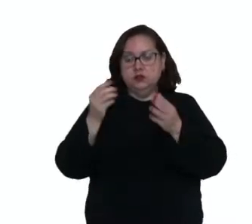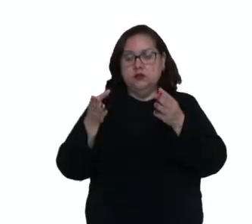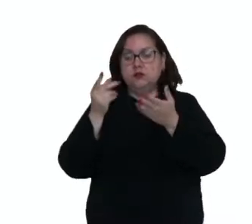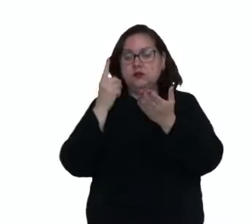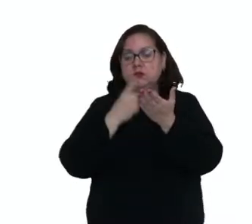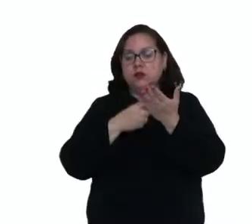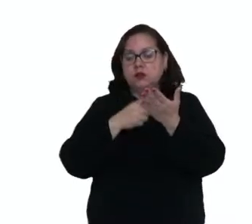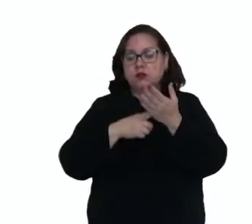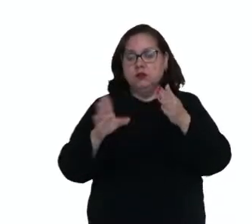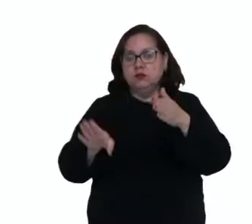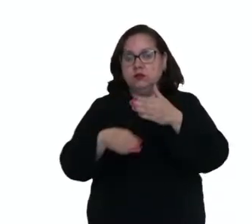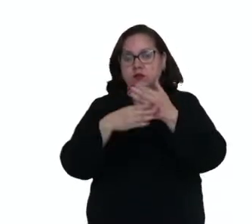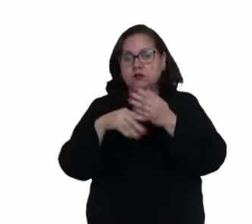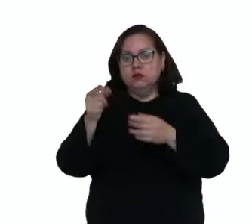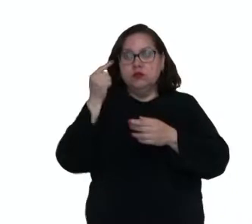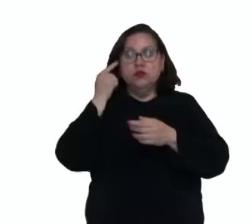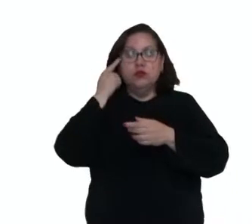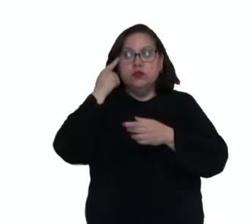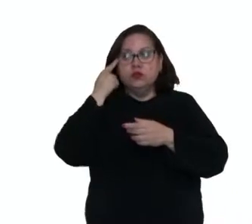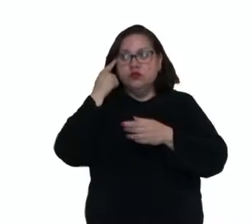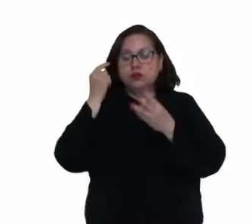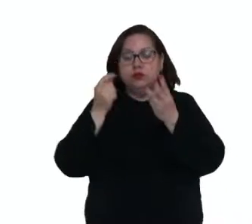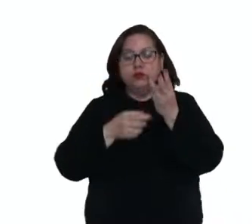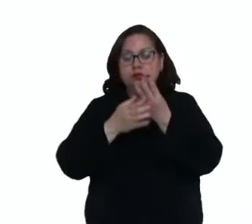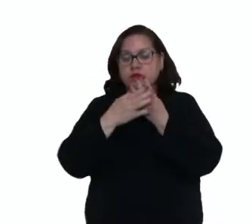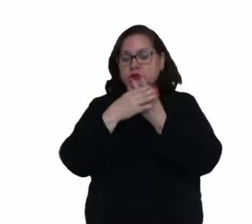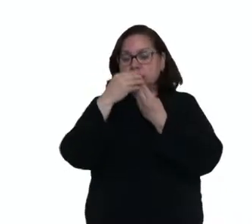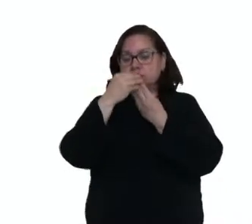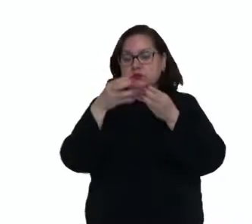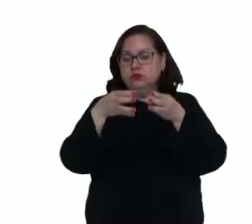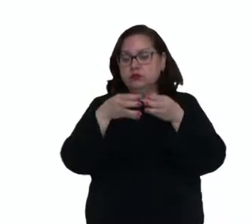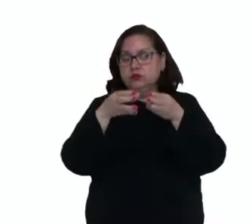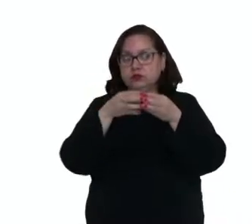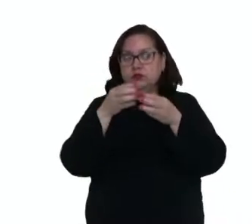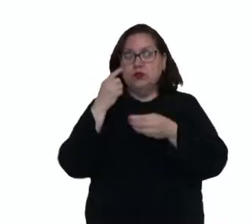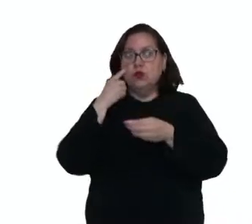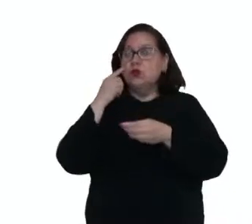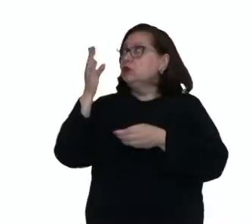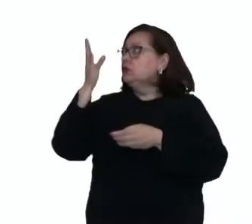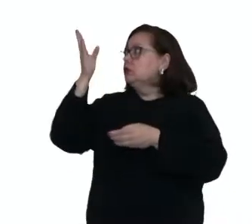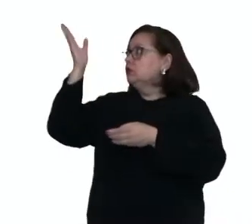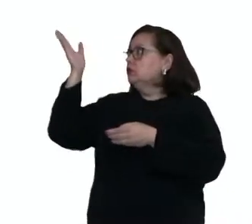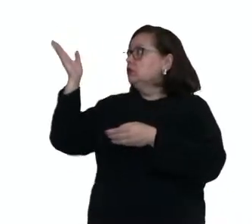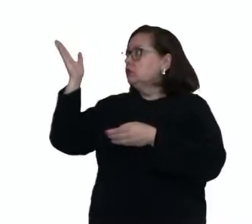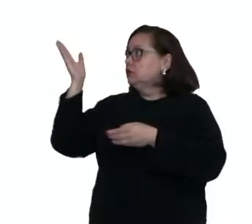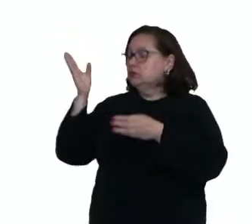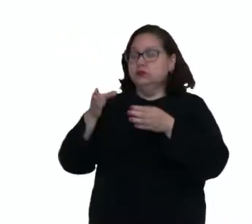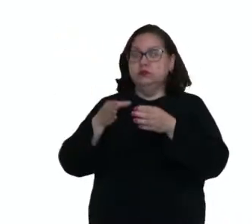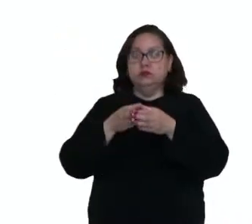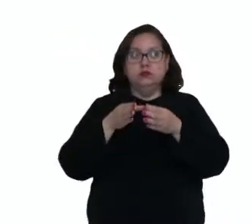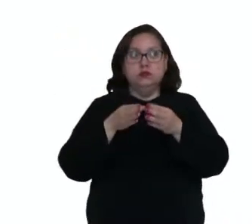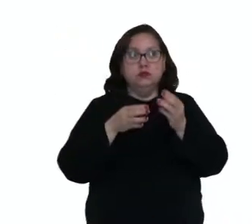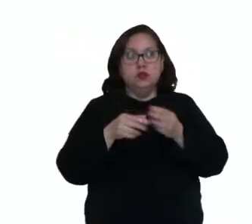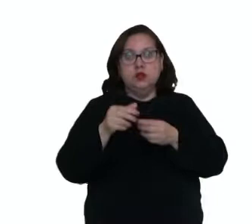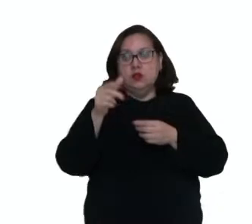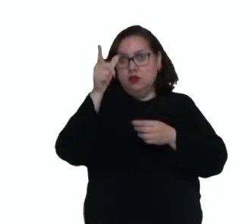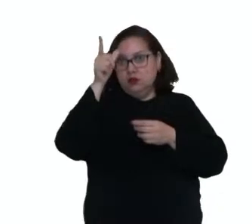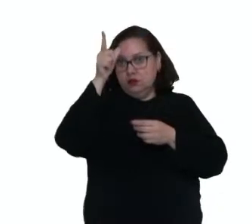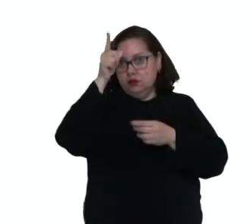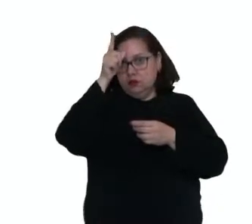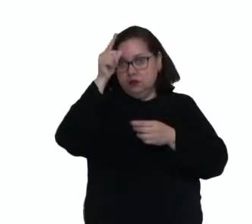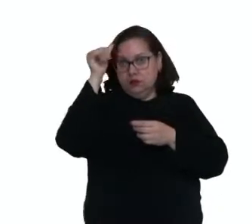integrar o Japão, então, a esse grupo. Nós vamos ver, então, que o grupo eixo Berlim-Roma